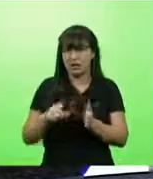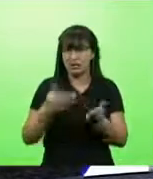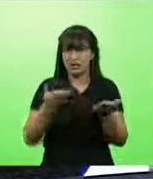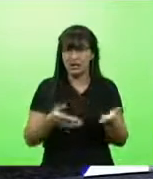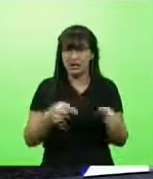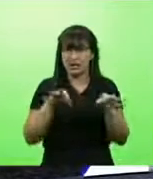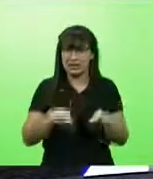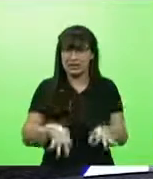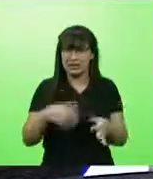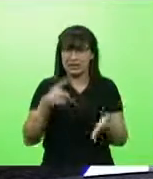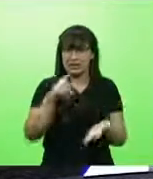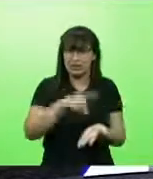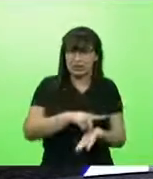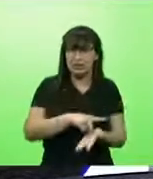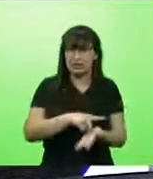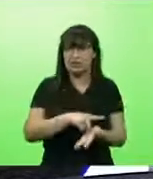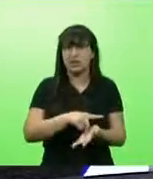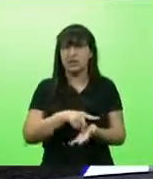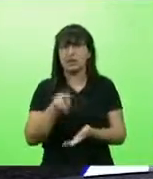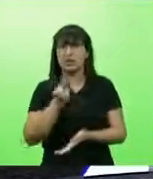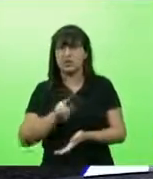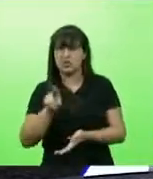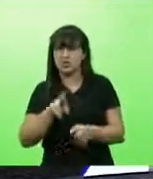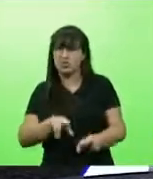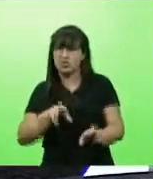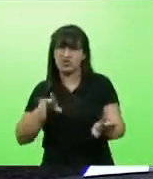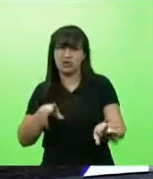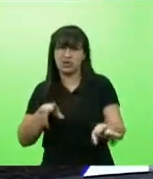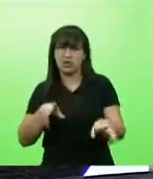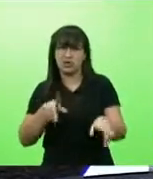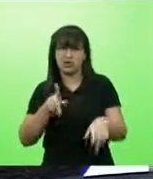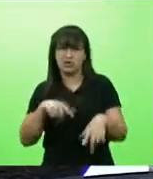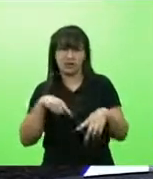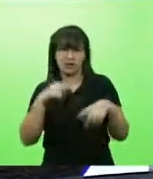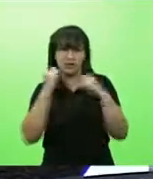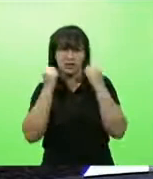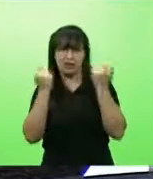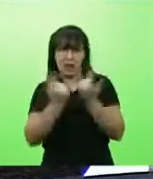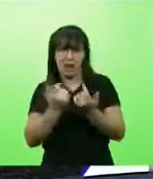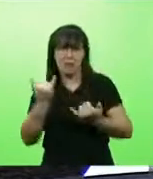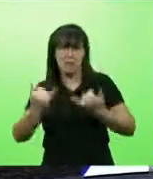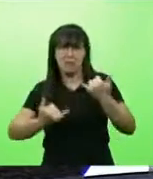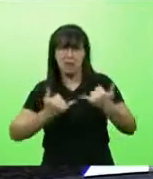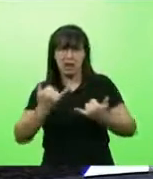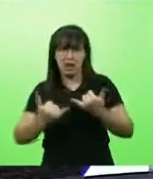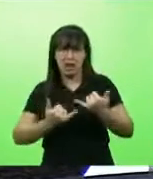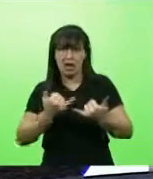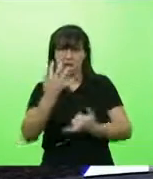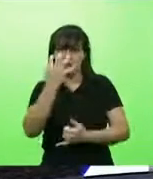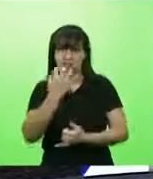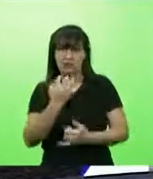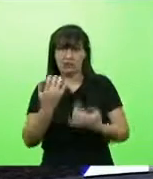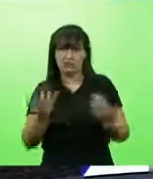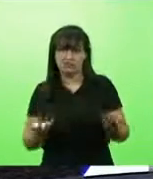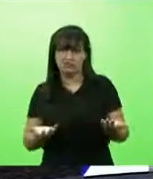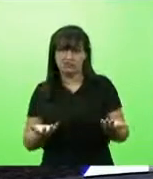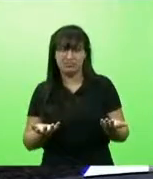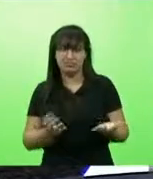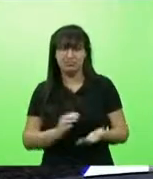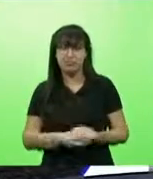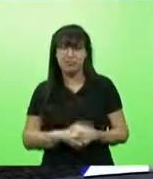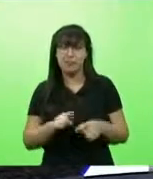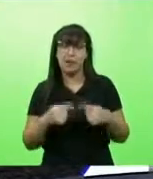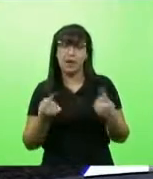realmente isso foi eficiente, foi um diferencial, é a casa começar a brincar aqui com questões muito sérias. Por isso, eu